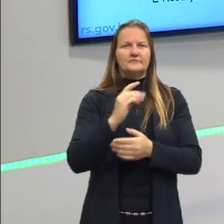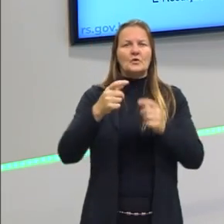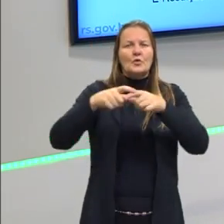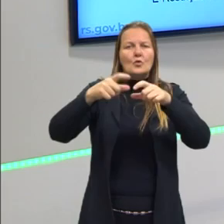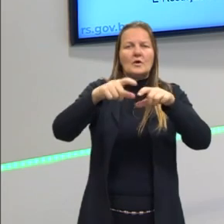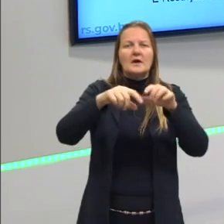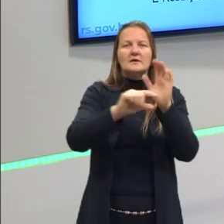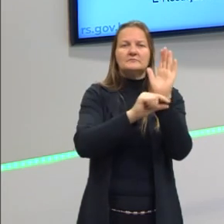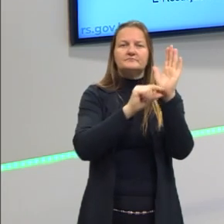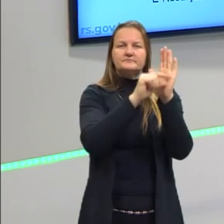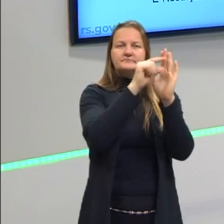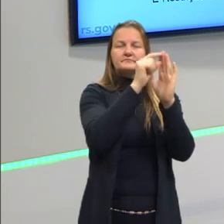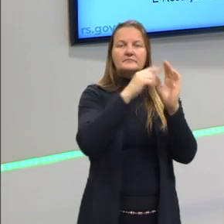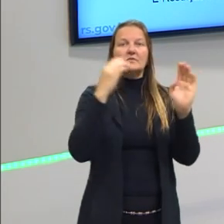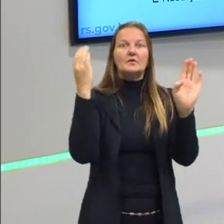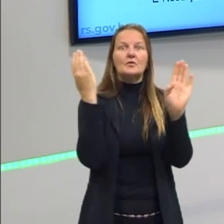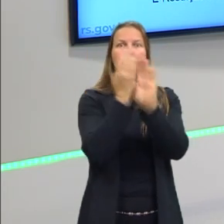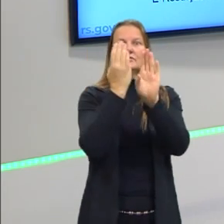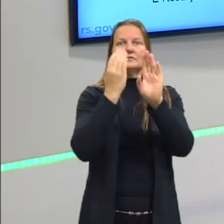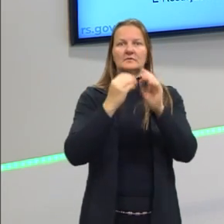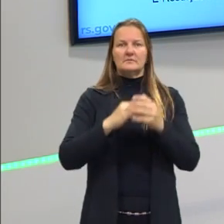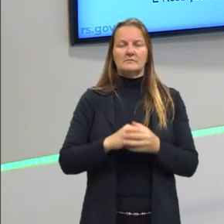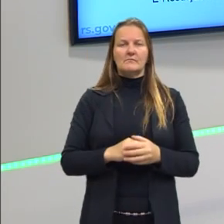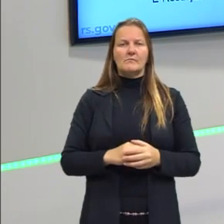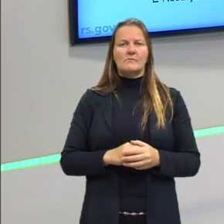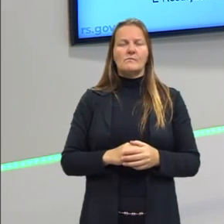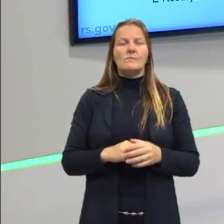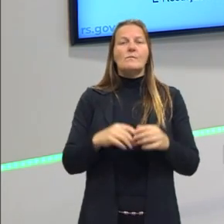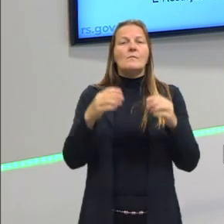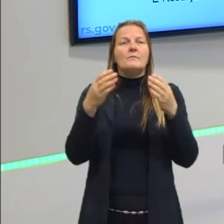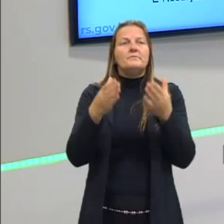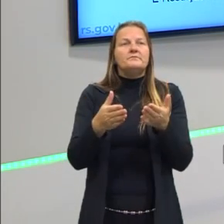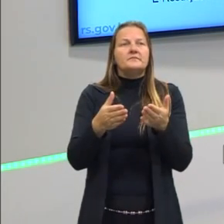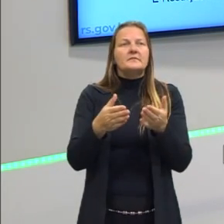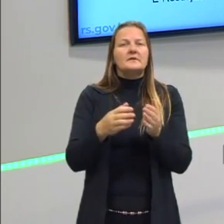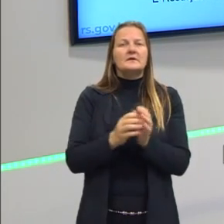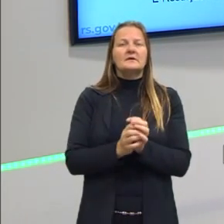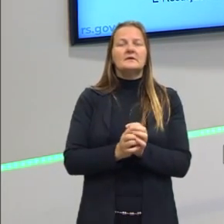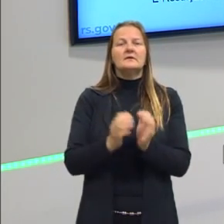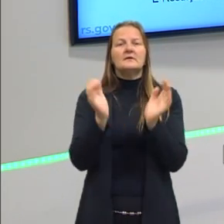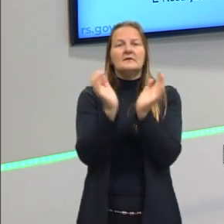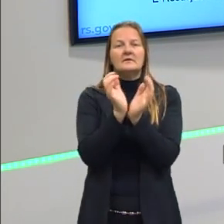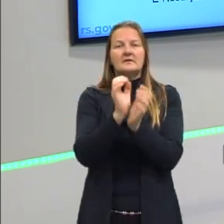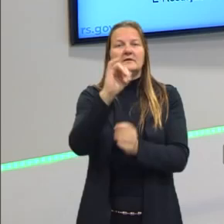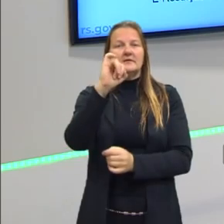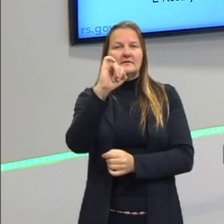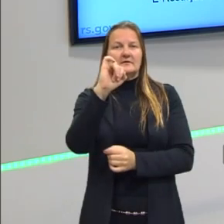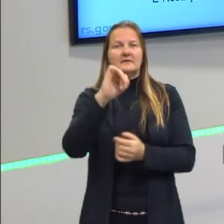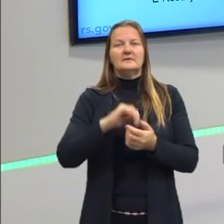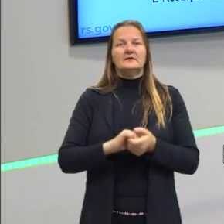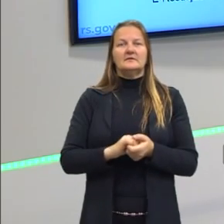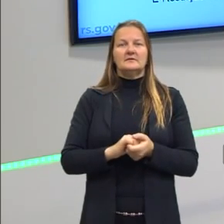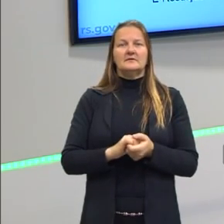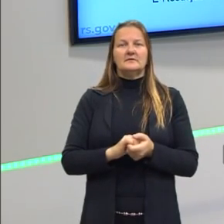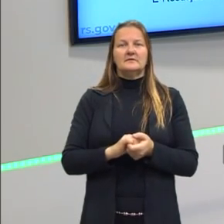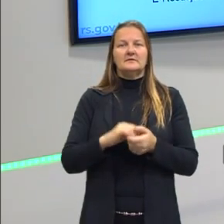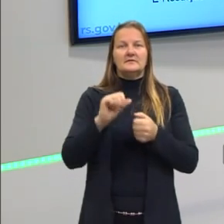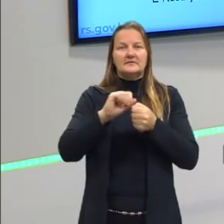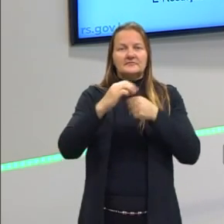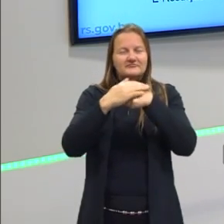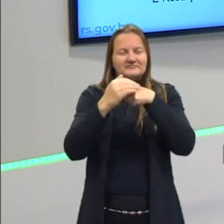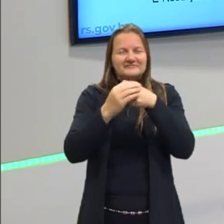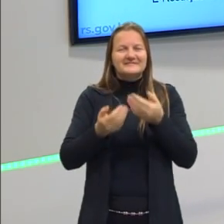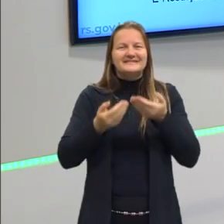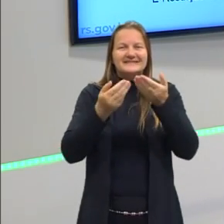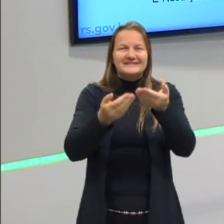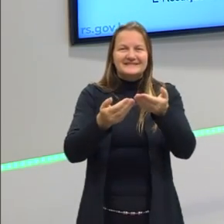território que recém foi descoberto. E aqui, a minha colega intérprete de Libras, a Lucy Meia, fez a gentileza